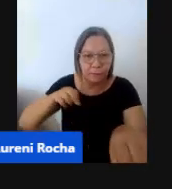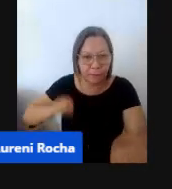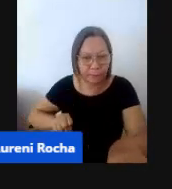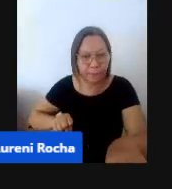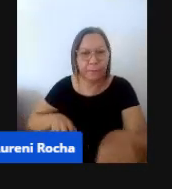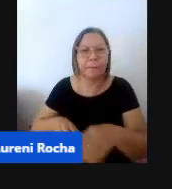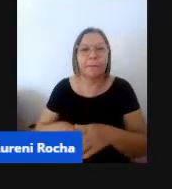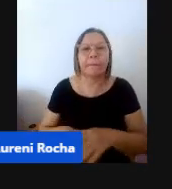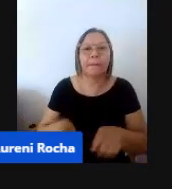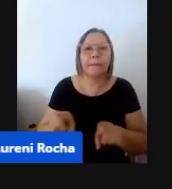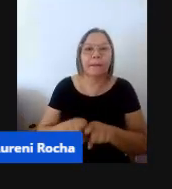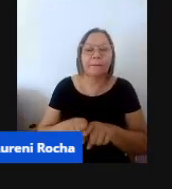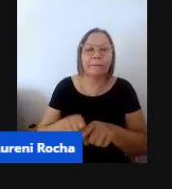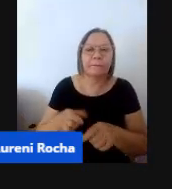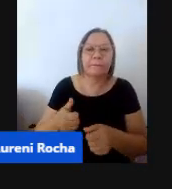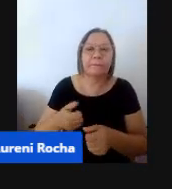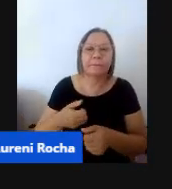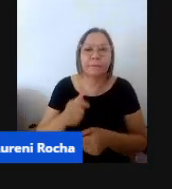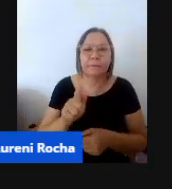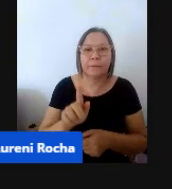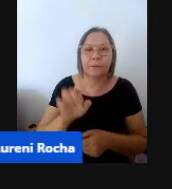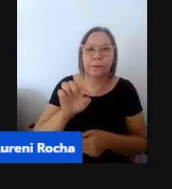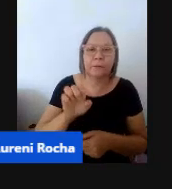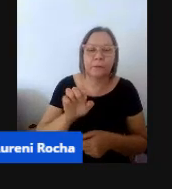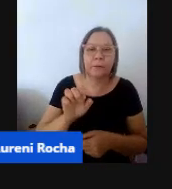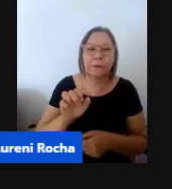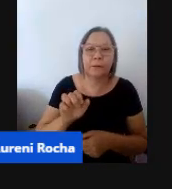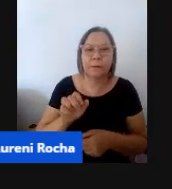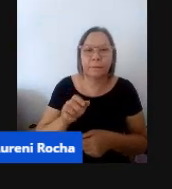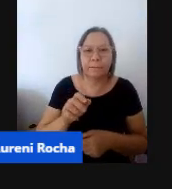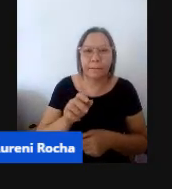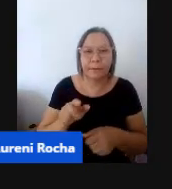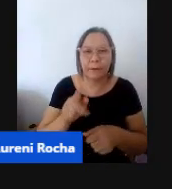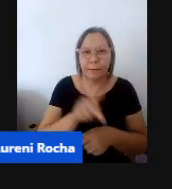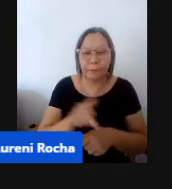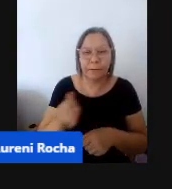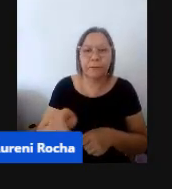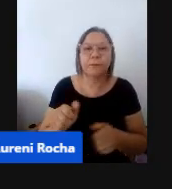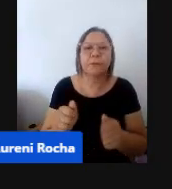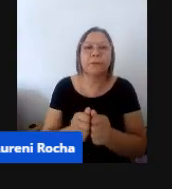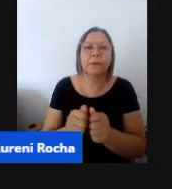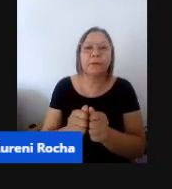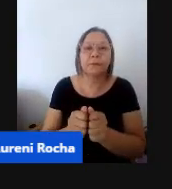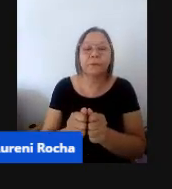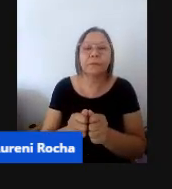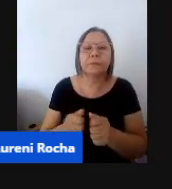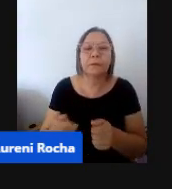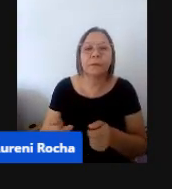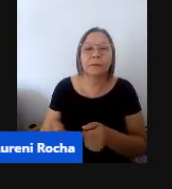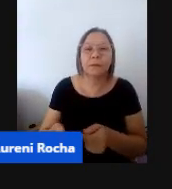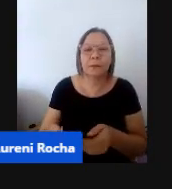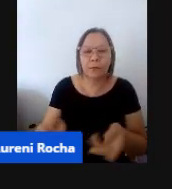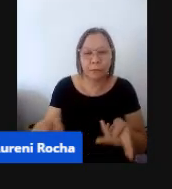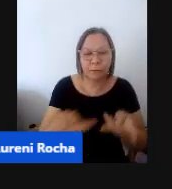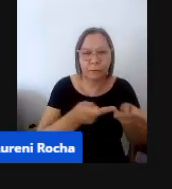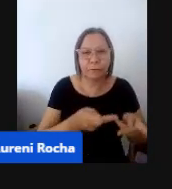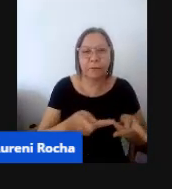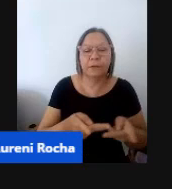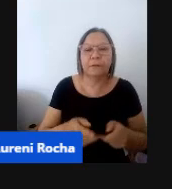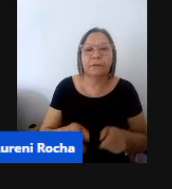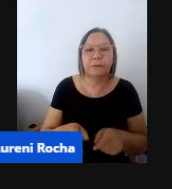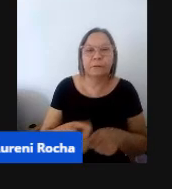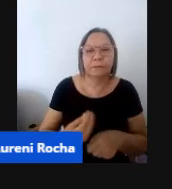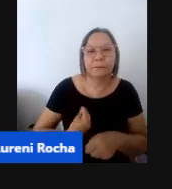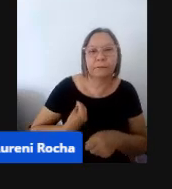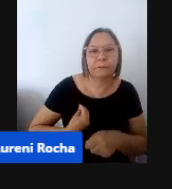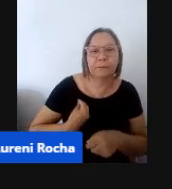da Gerência de Educação Infantil e também é professora efetiva da REME. Convido vocês para participarem do chat, fiquem à vontade